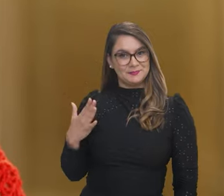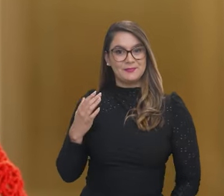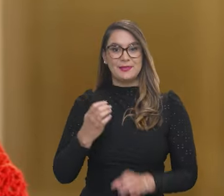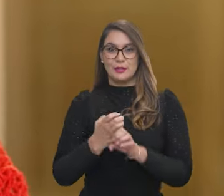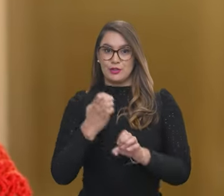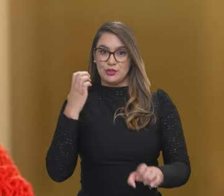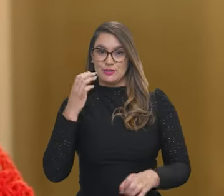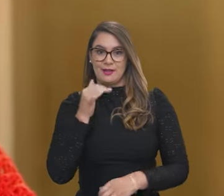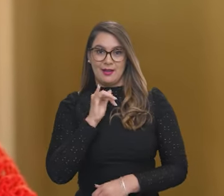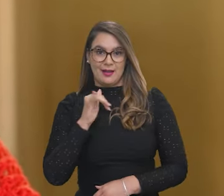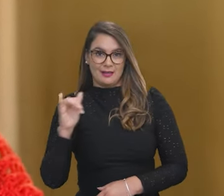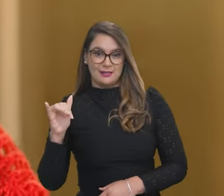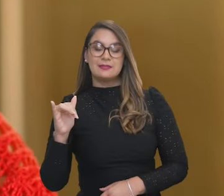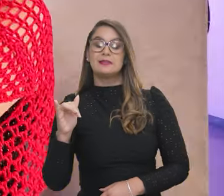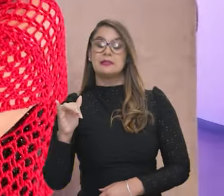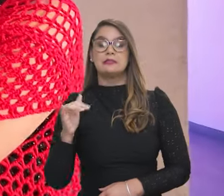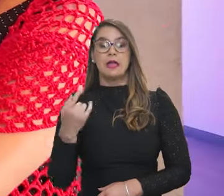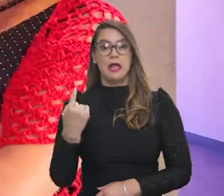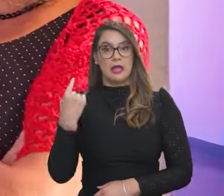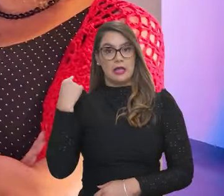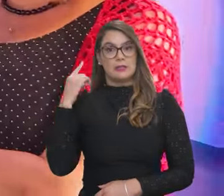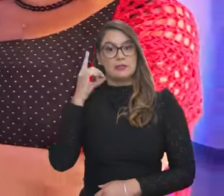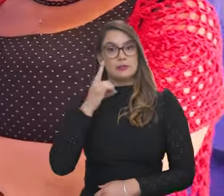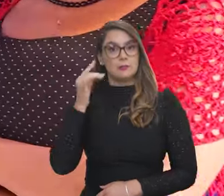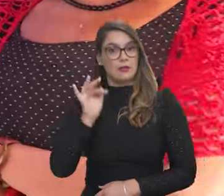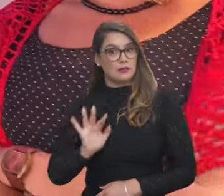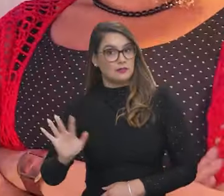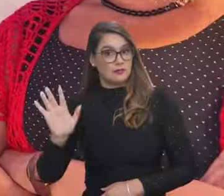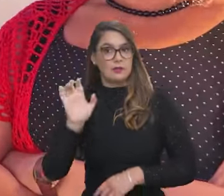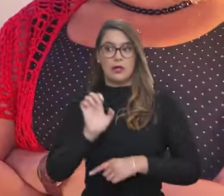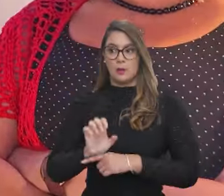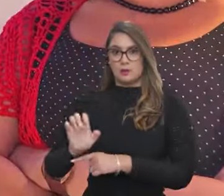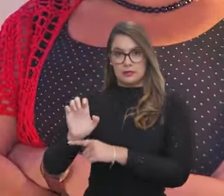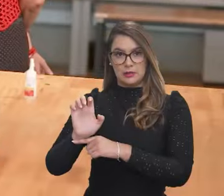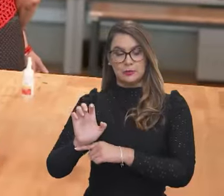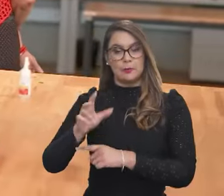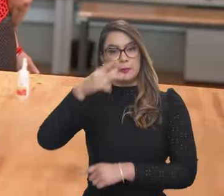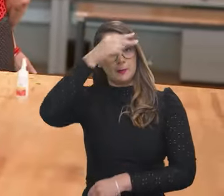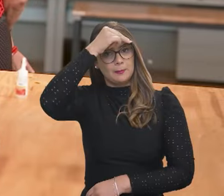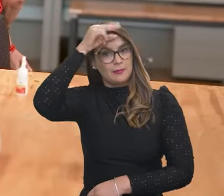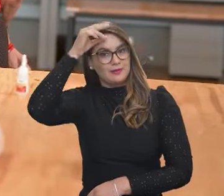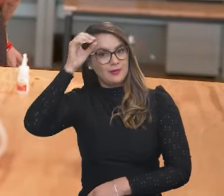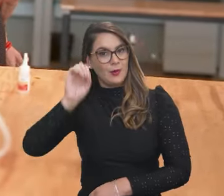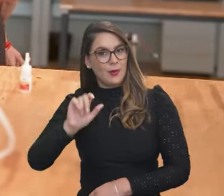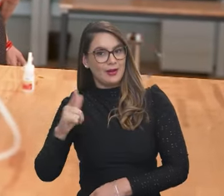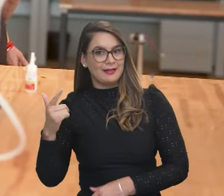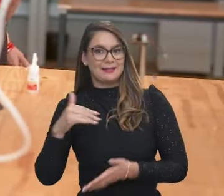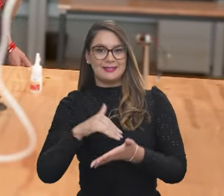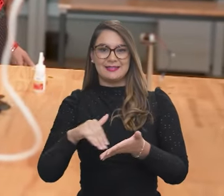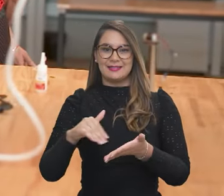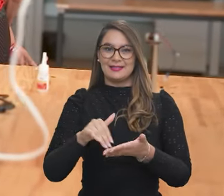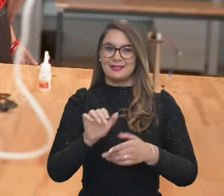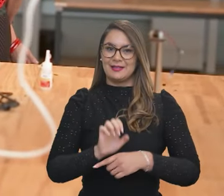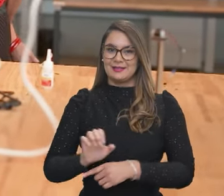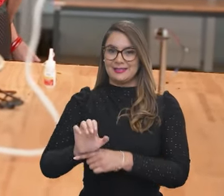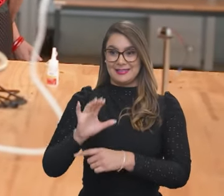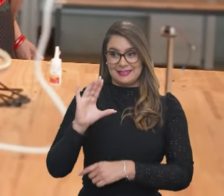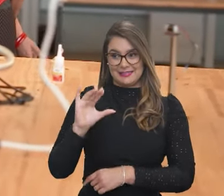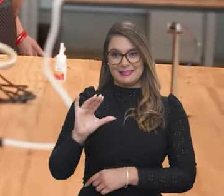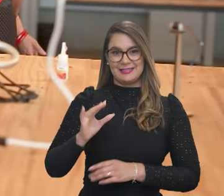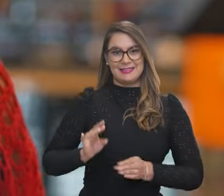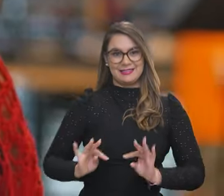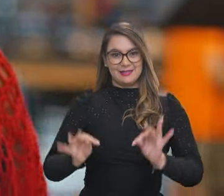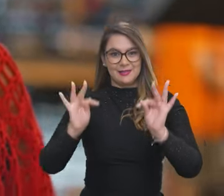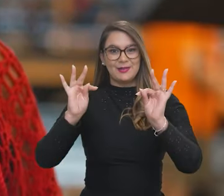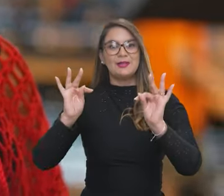Santos, engenheira eletricista, foi deputada federal e estadual, prefeita de Olinda, secretária estadual